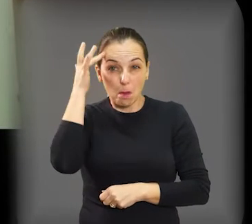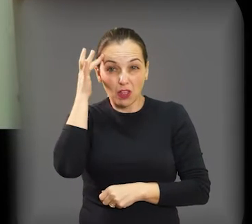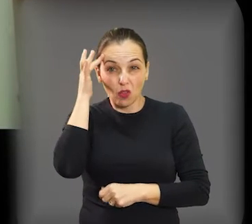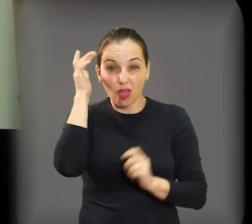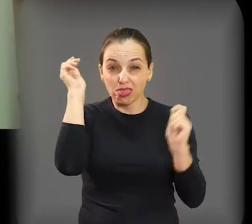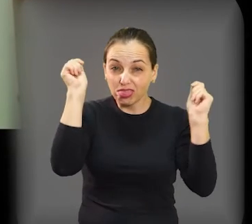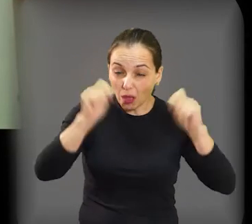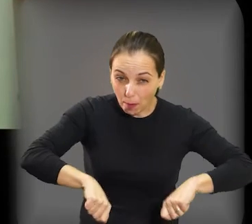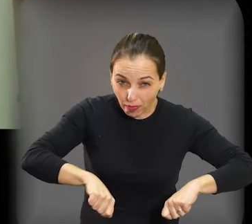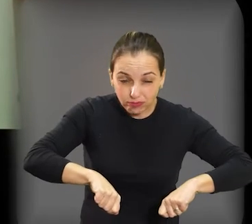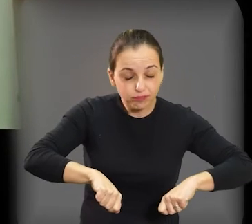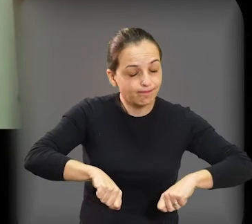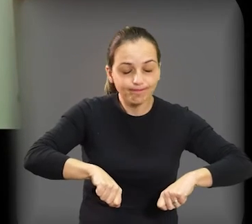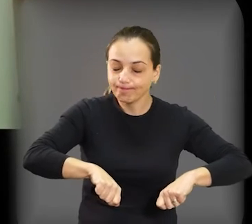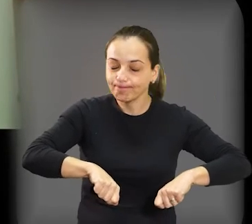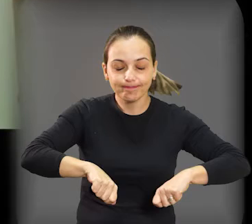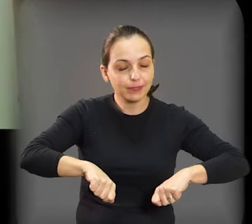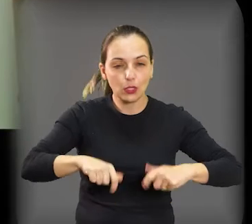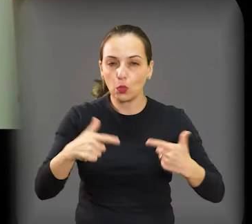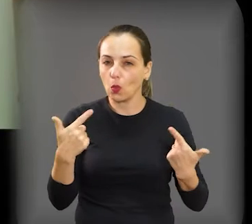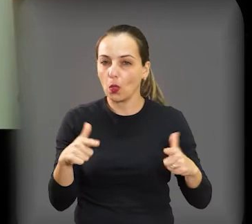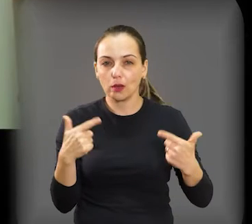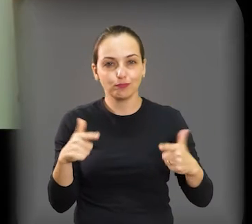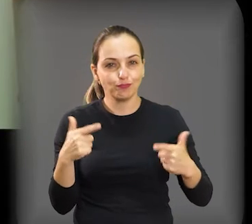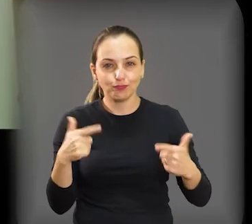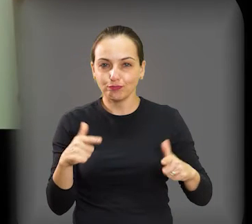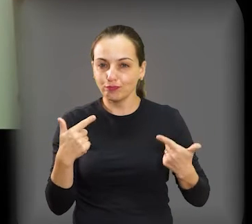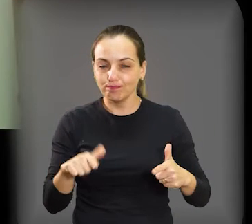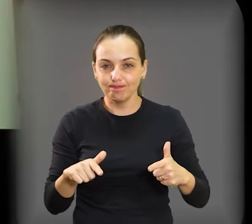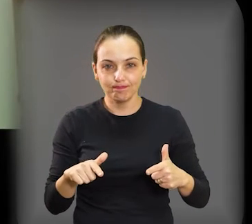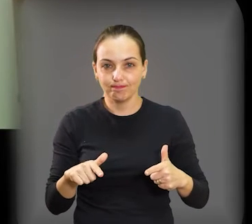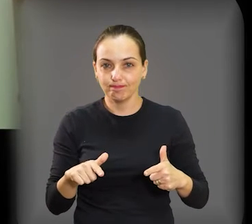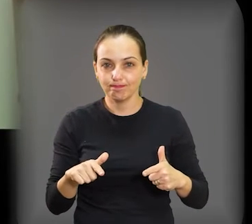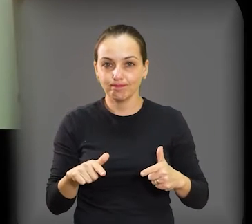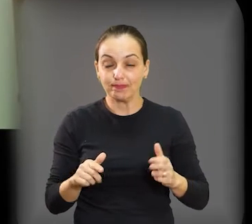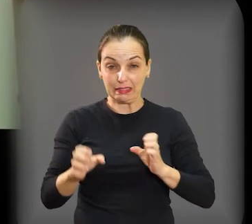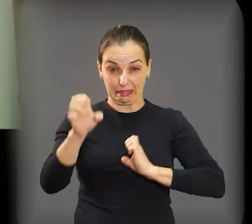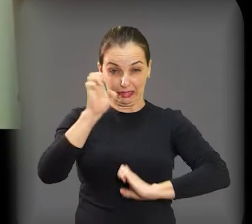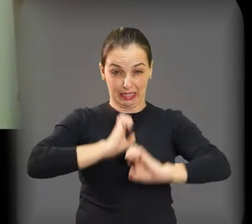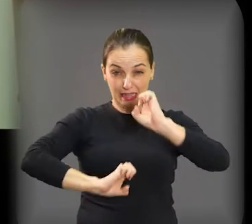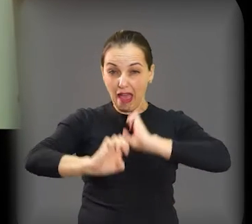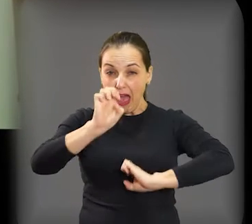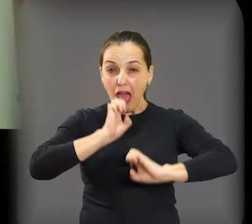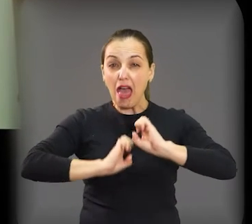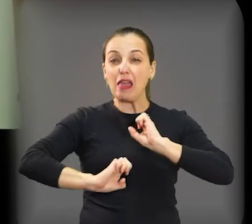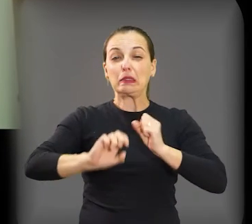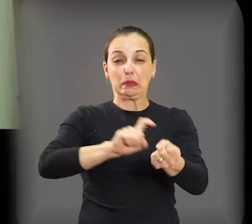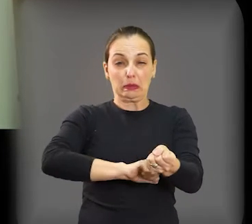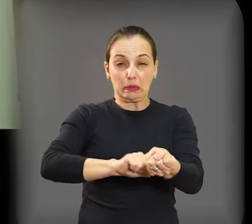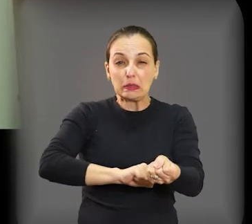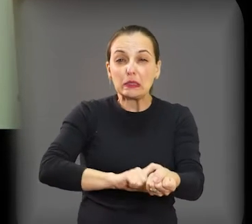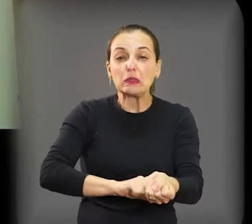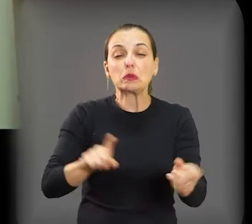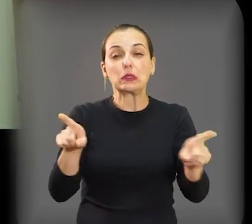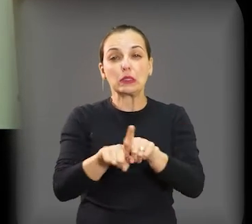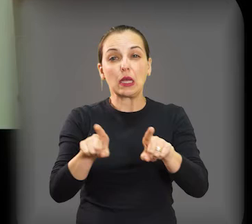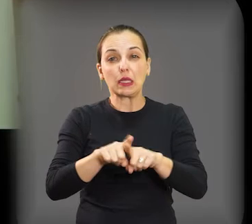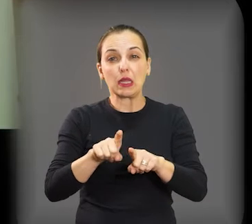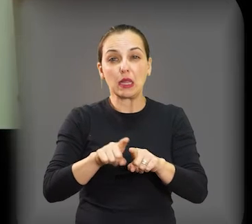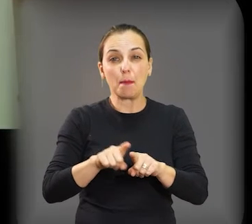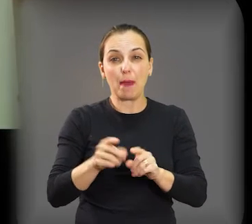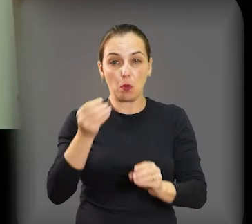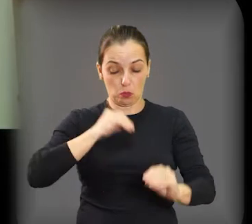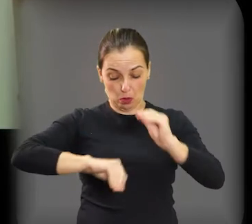preciso, o que cai consideravelmente o potencial dessa pessoa. Eleva o nível de